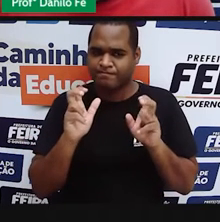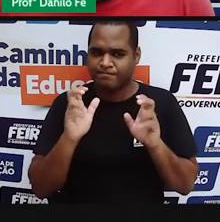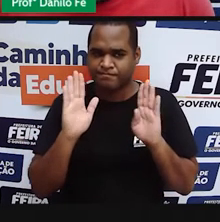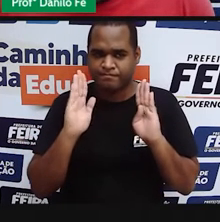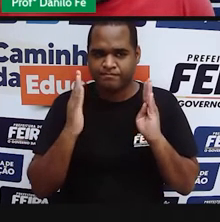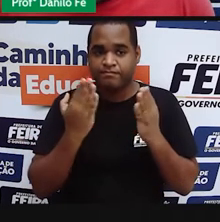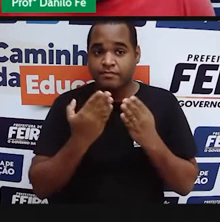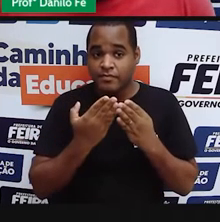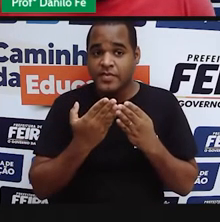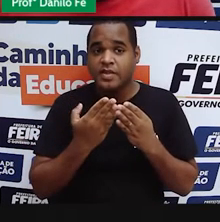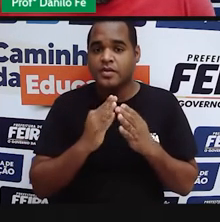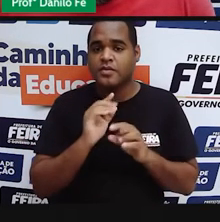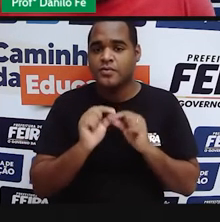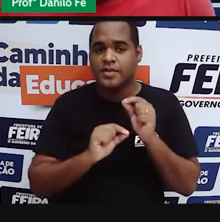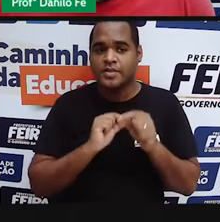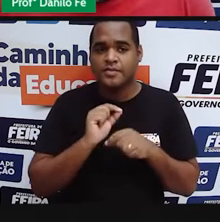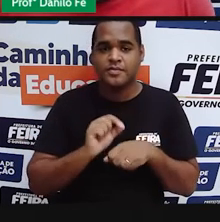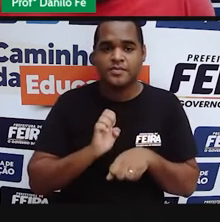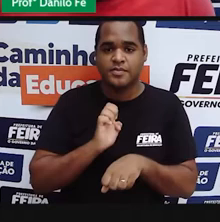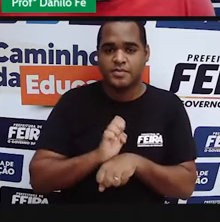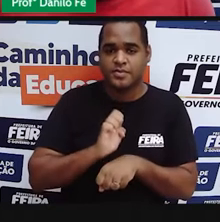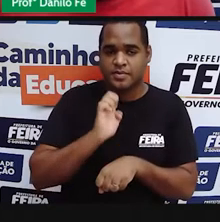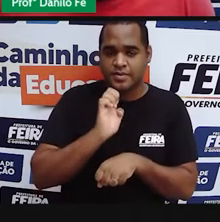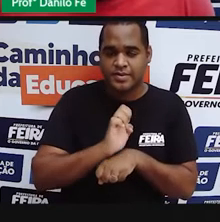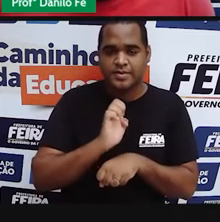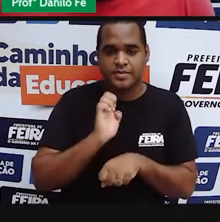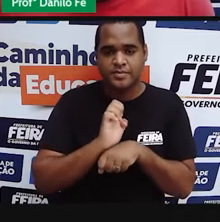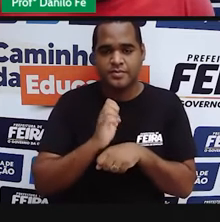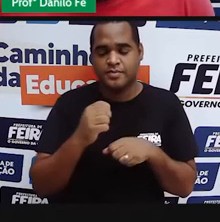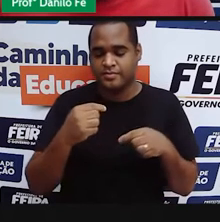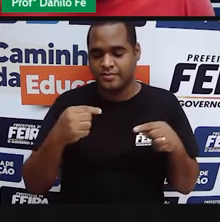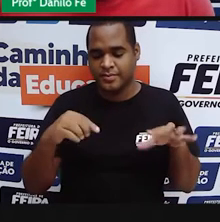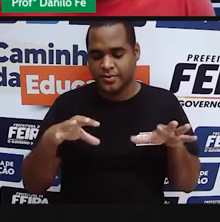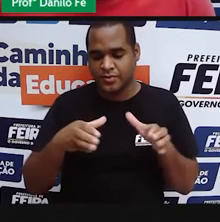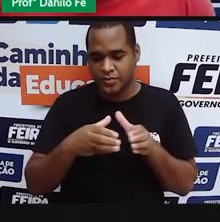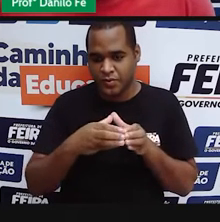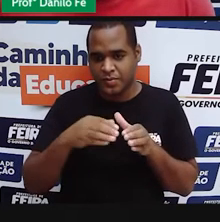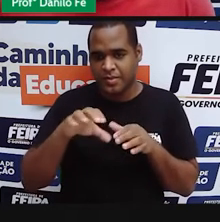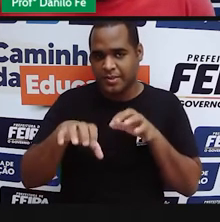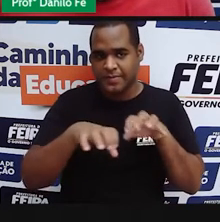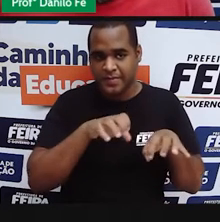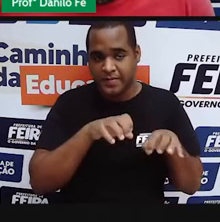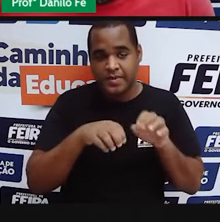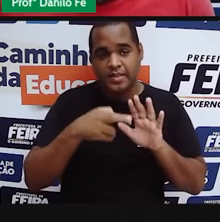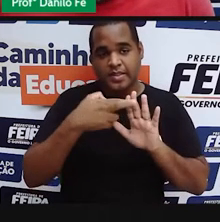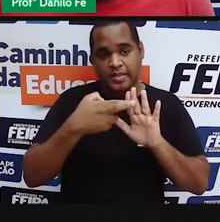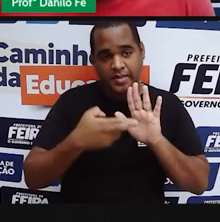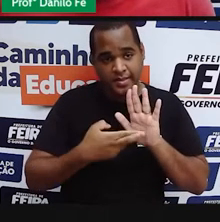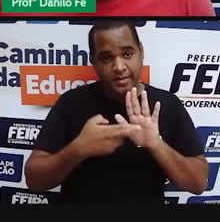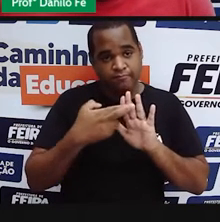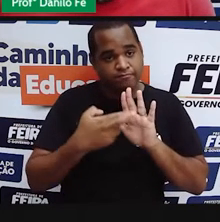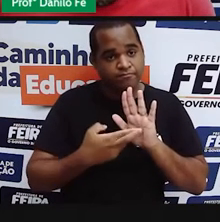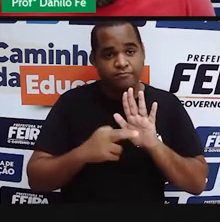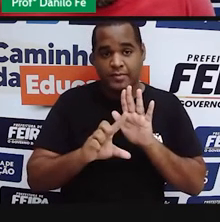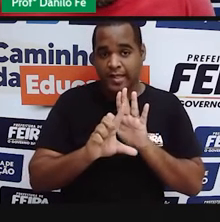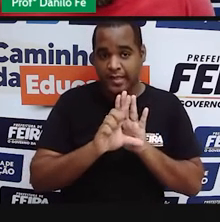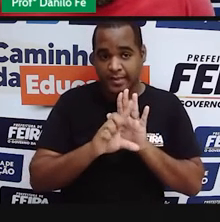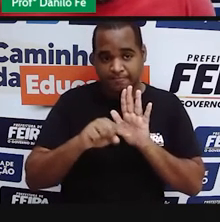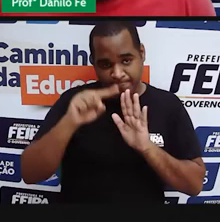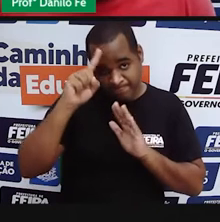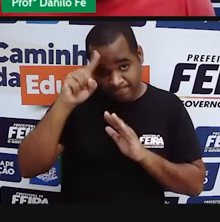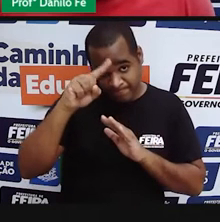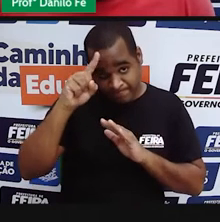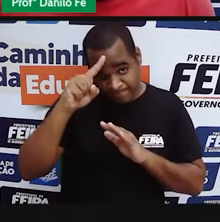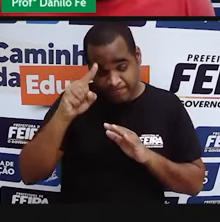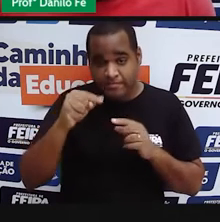específico. O Estado é uma série de instituições, de regras, de legislações,